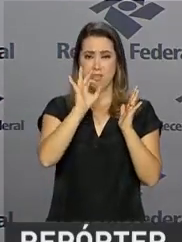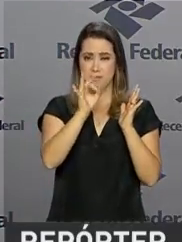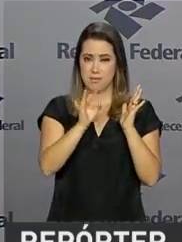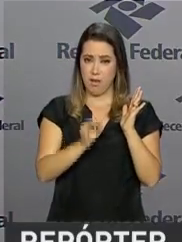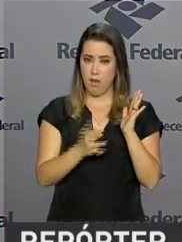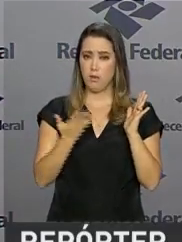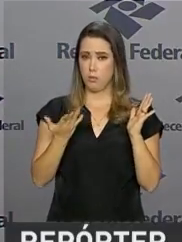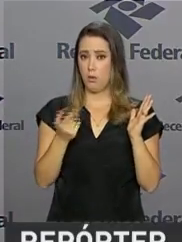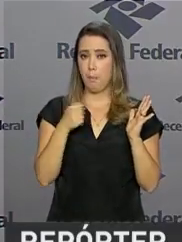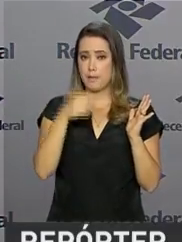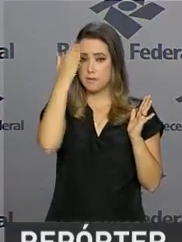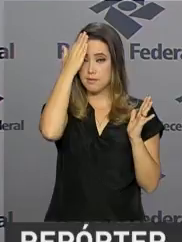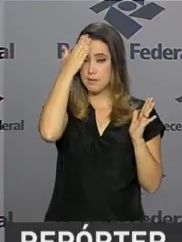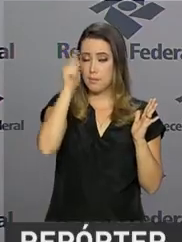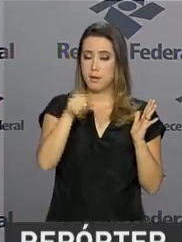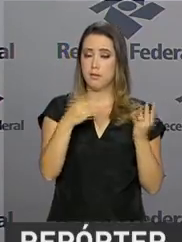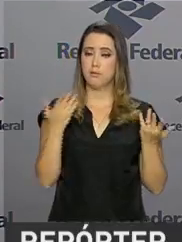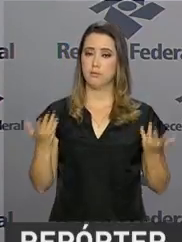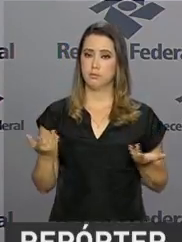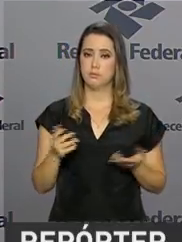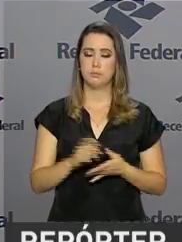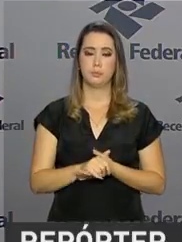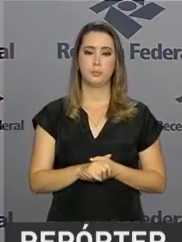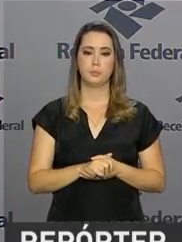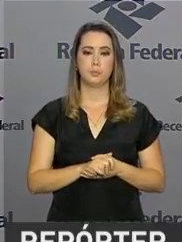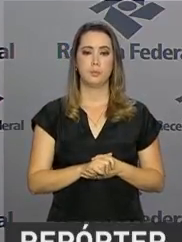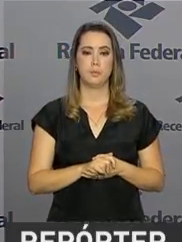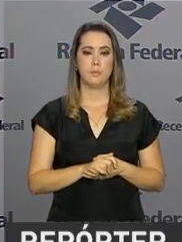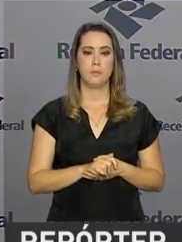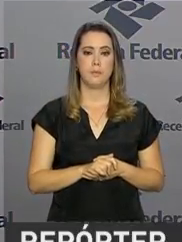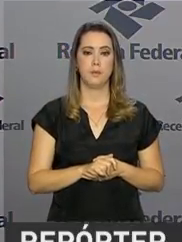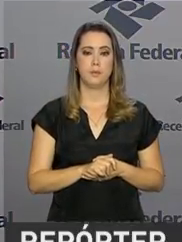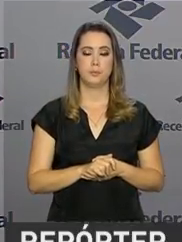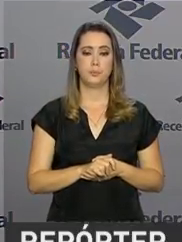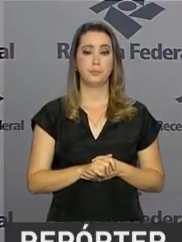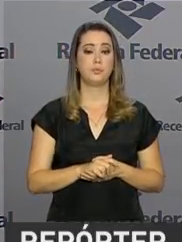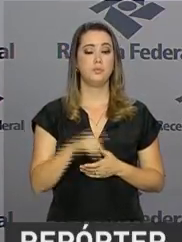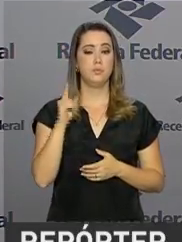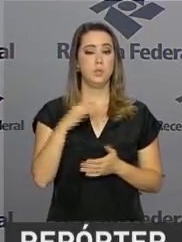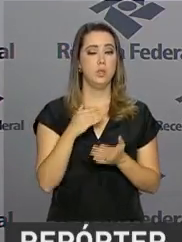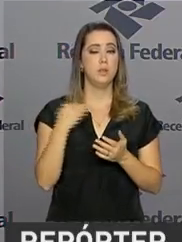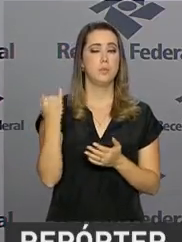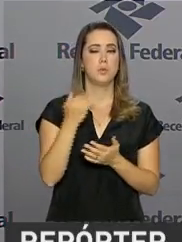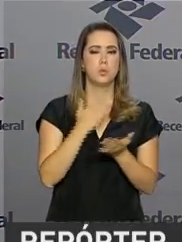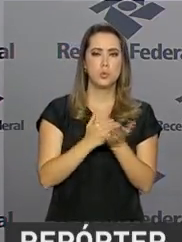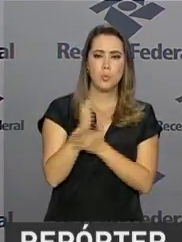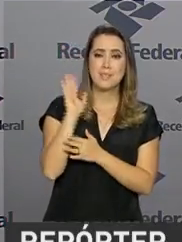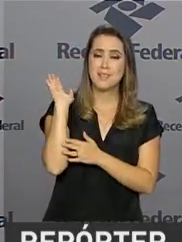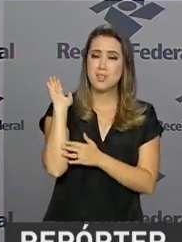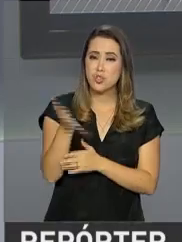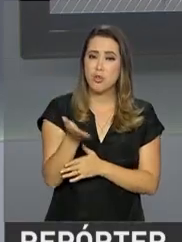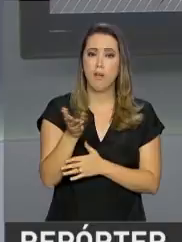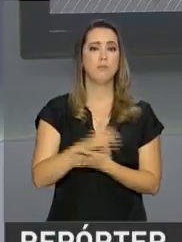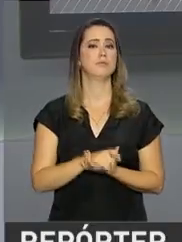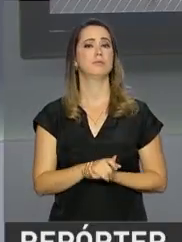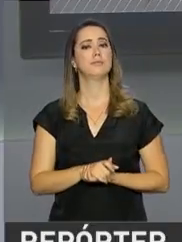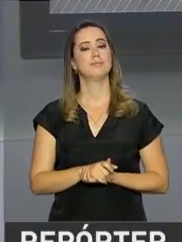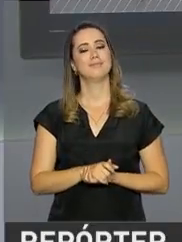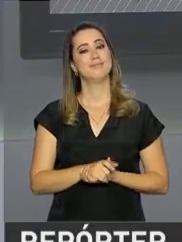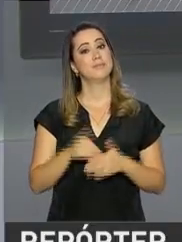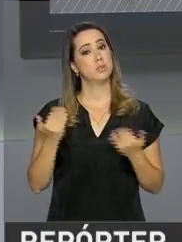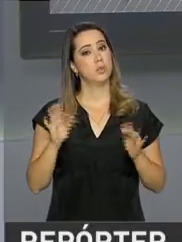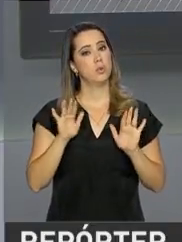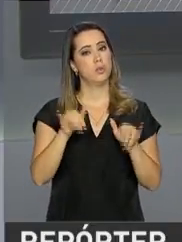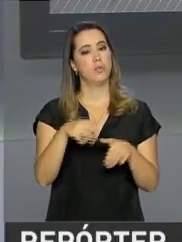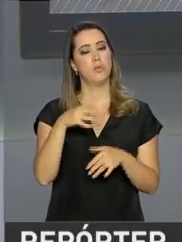importante que ele comece logo a preencher a declaração. Pois é,